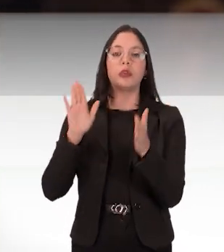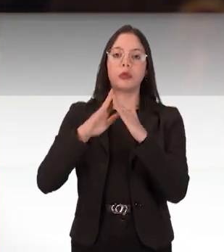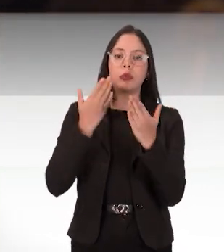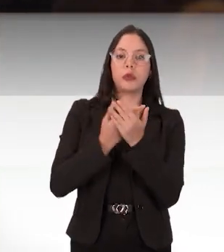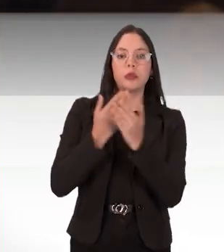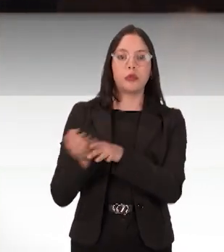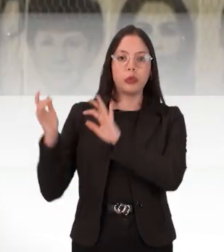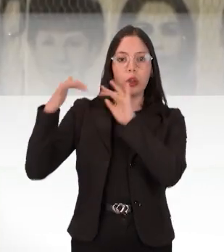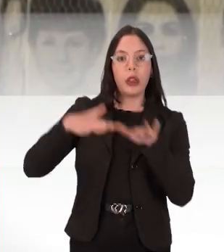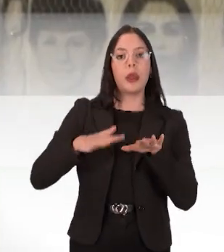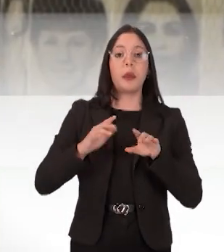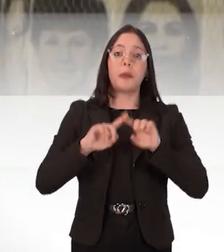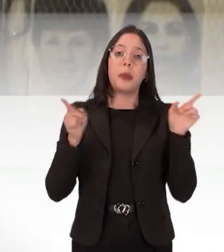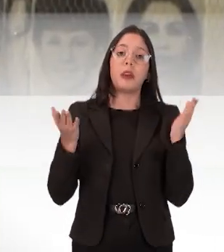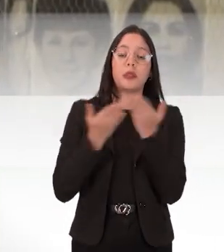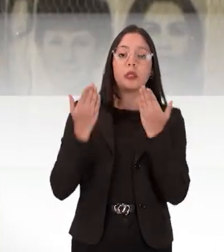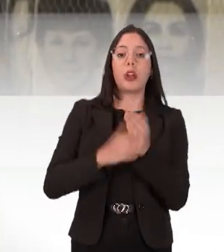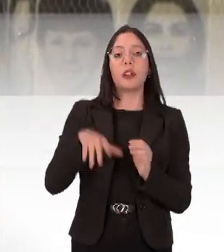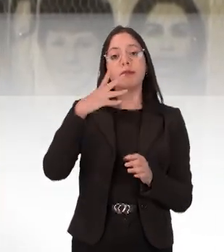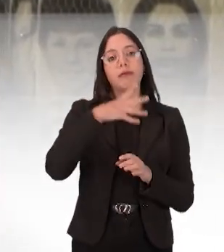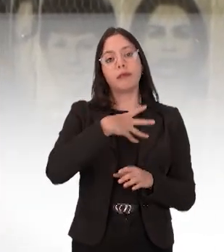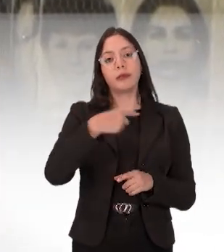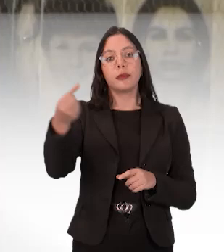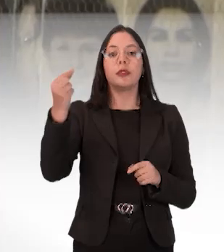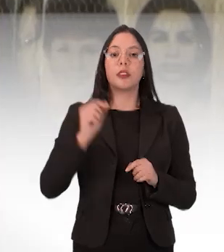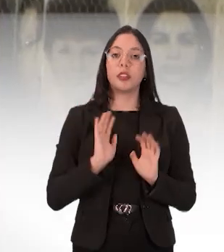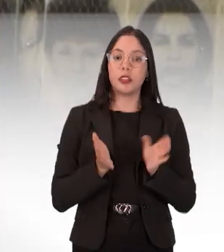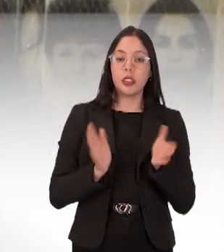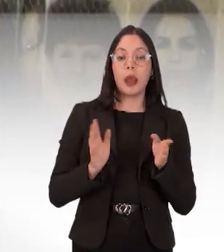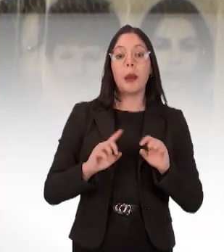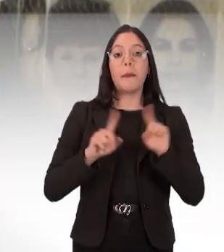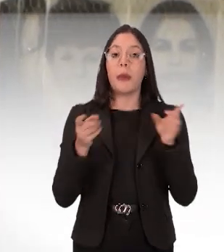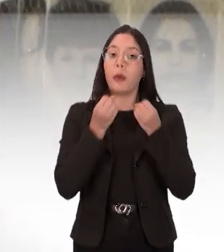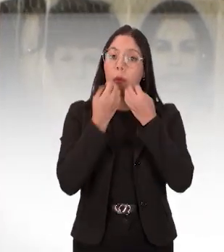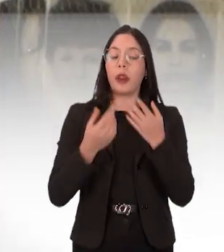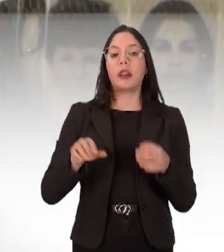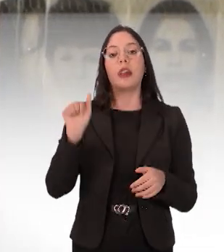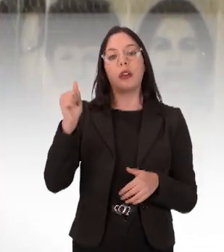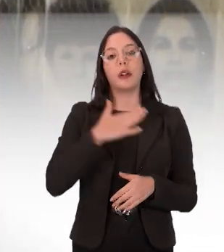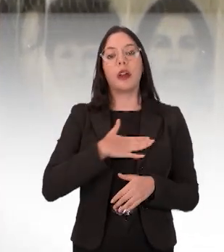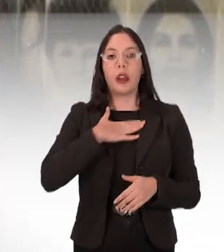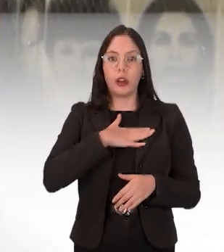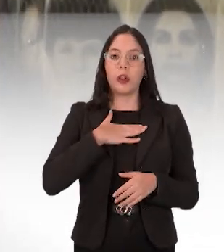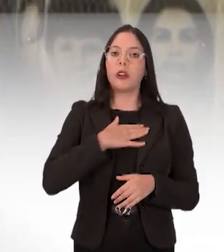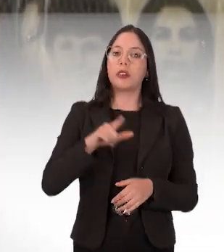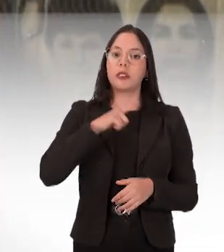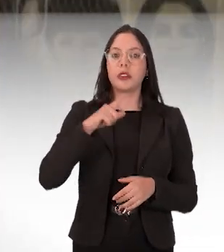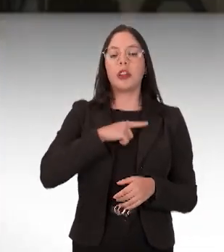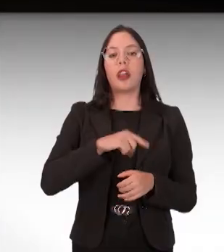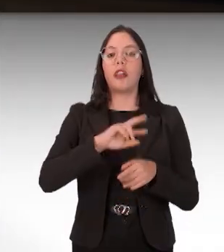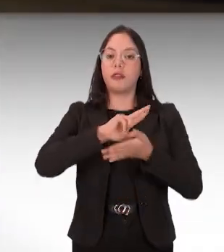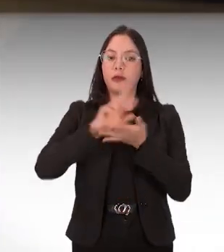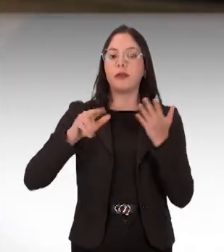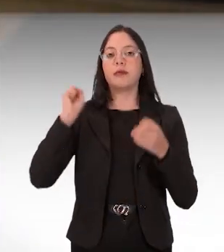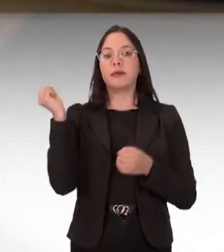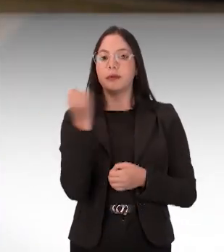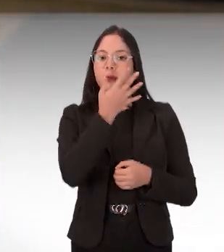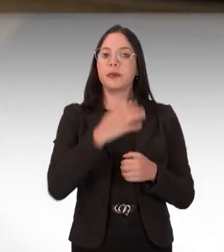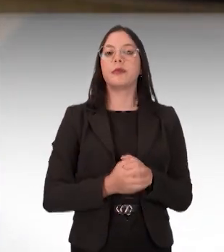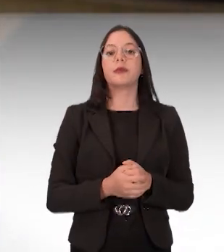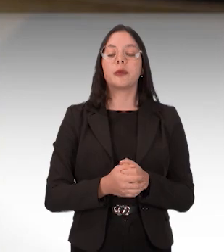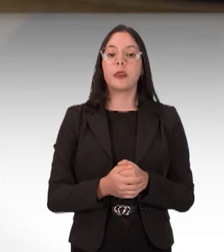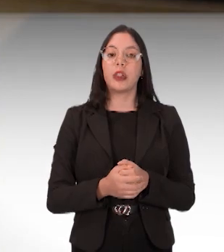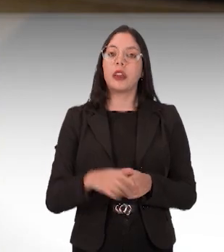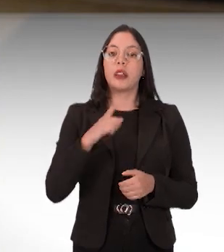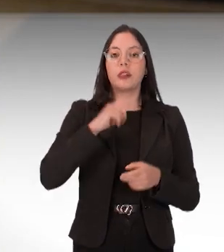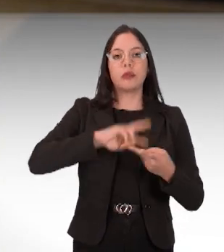está se despedindo. A boa notícia é que a curadoria já tem planos e em agosto tem novidade por aqui. A nossa exposição